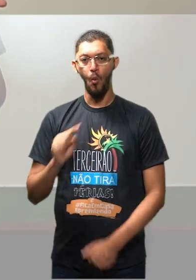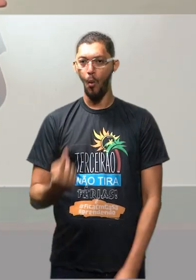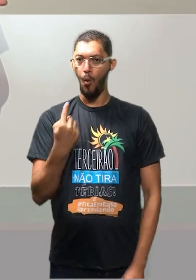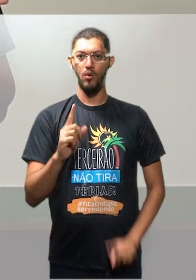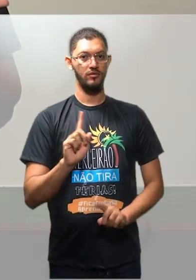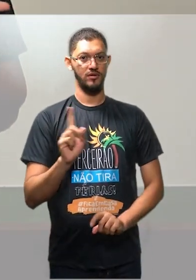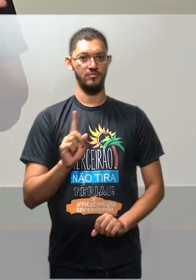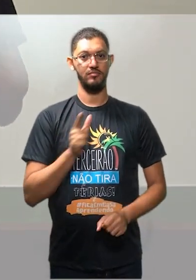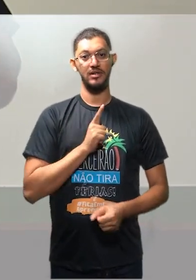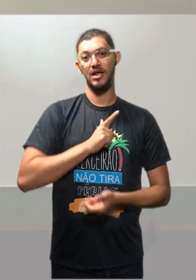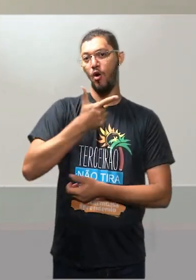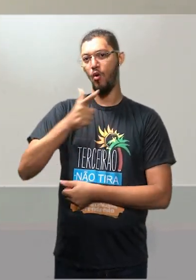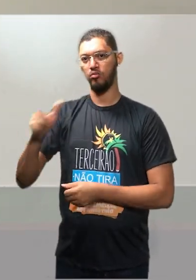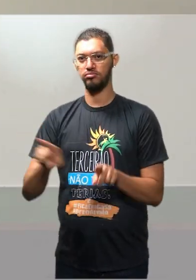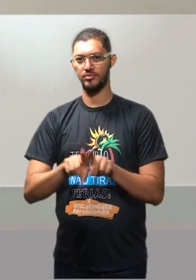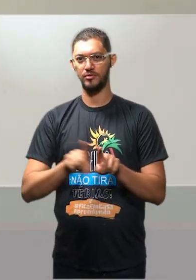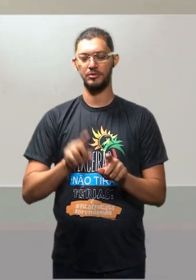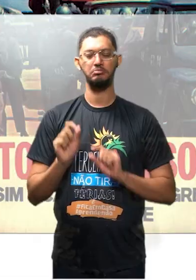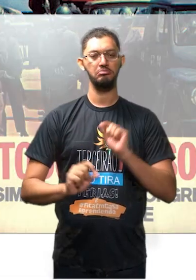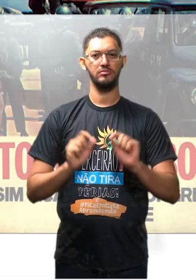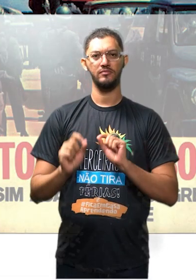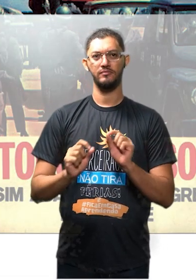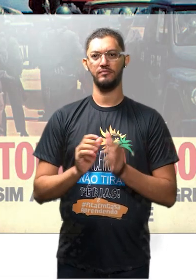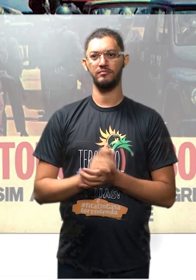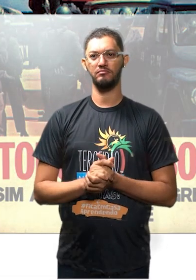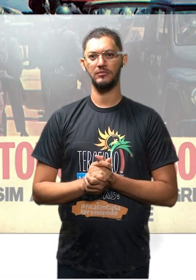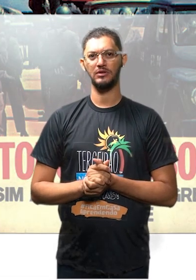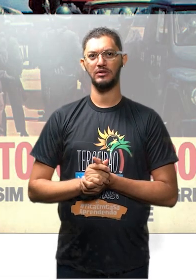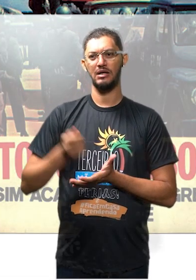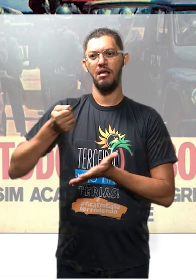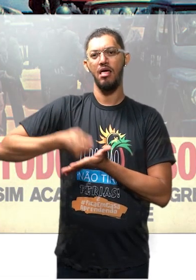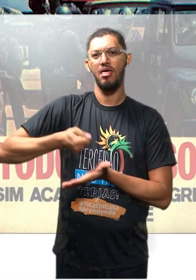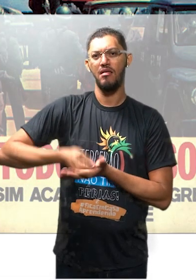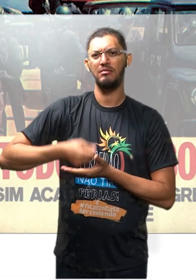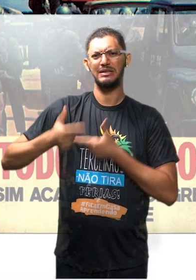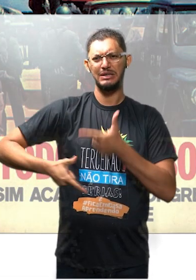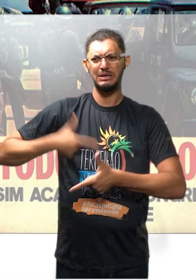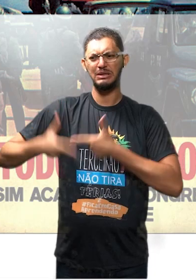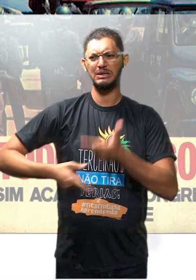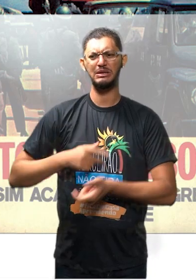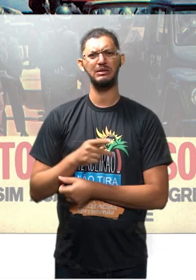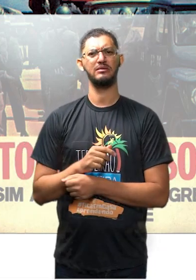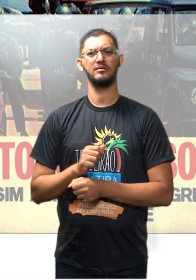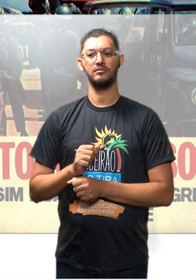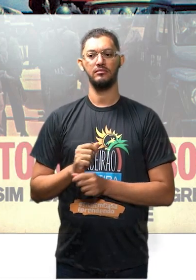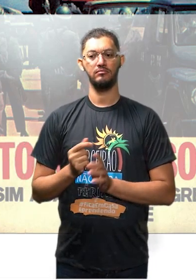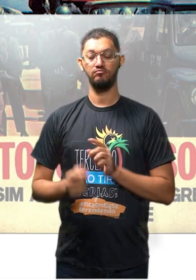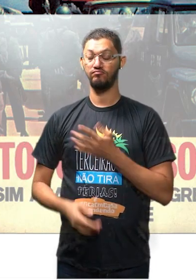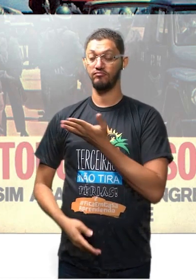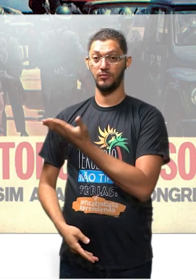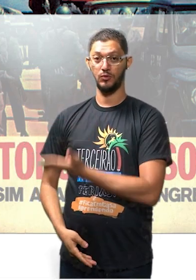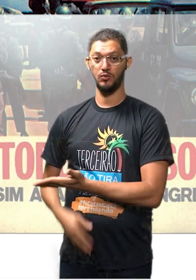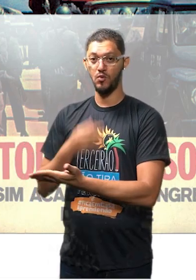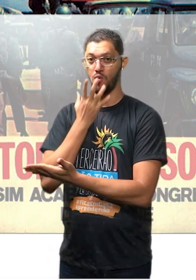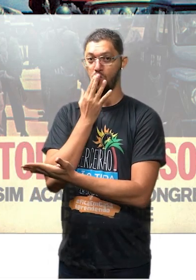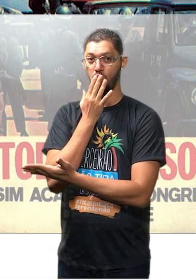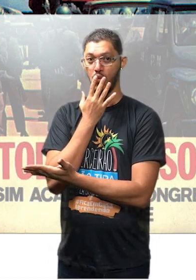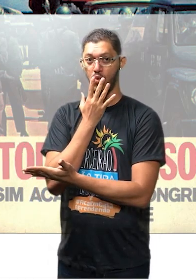falei da UBS, tá bom? O que mais? E com reivindicação de proteção. Te preocupa com o que tá colorido. Olha, Que eu marquei.